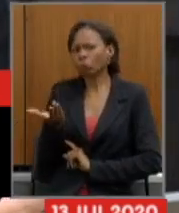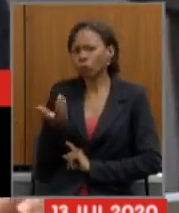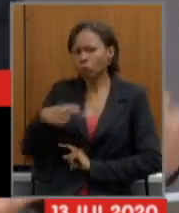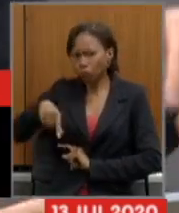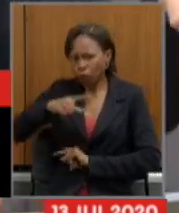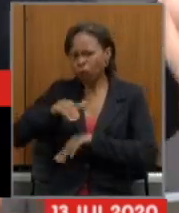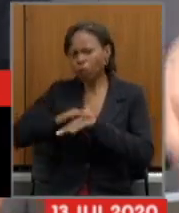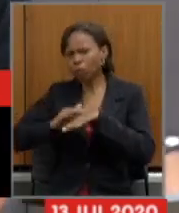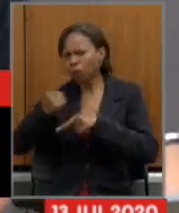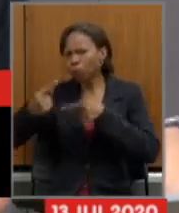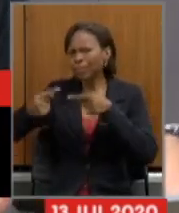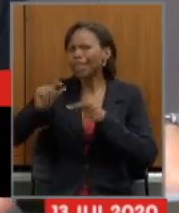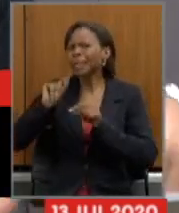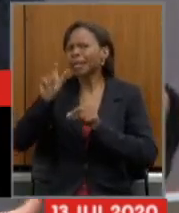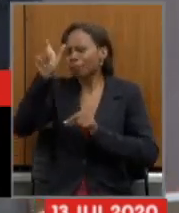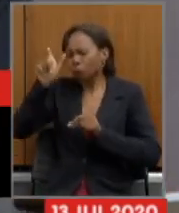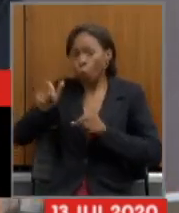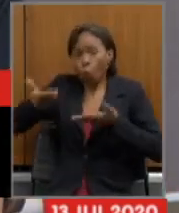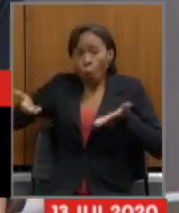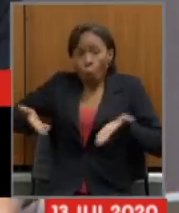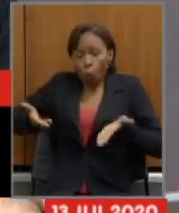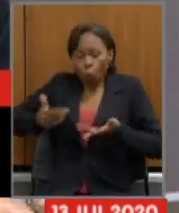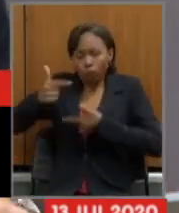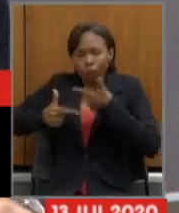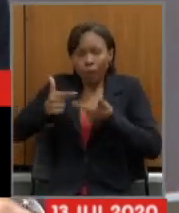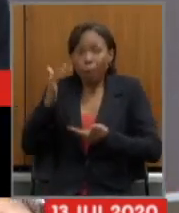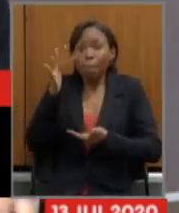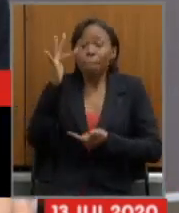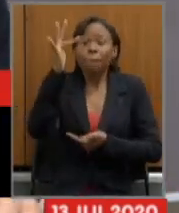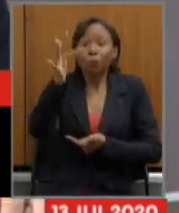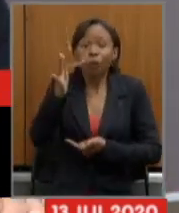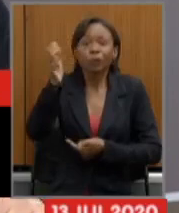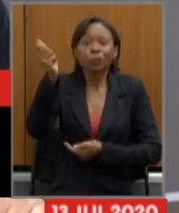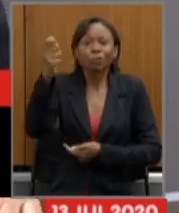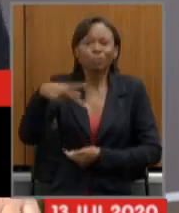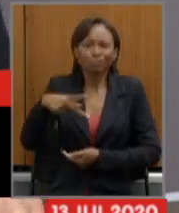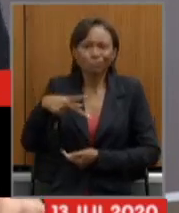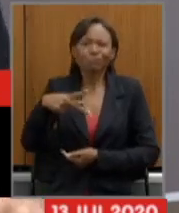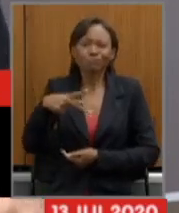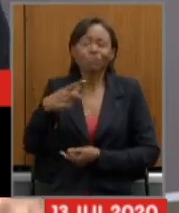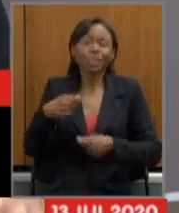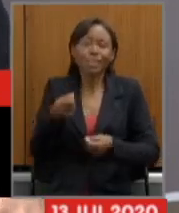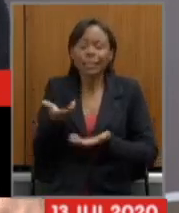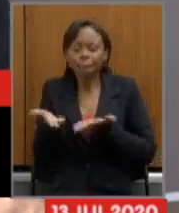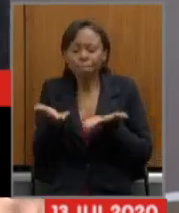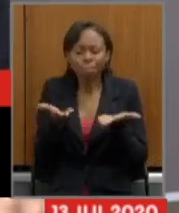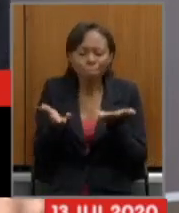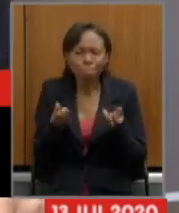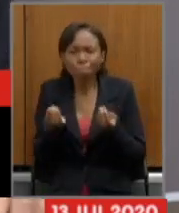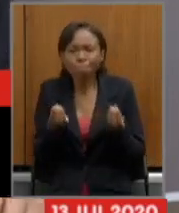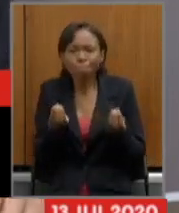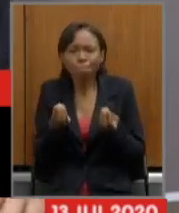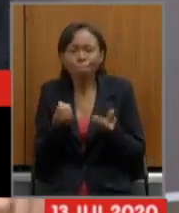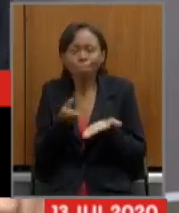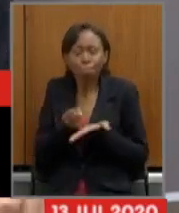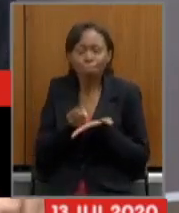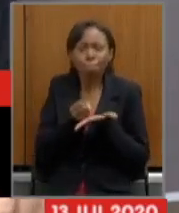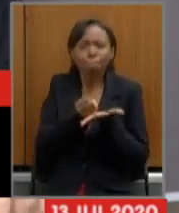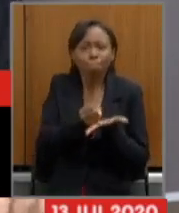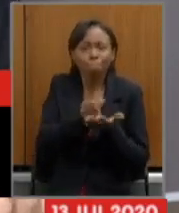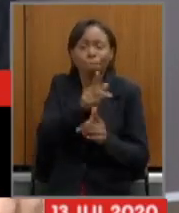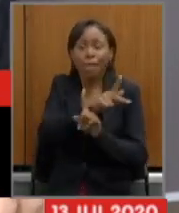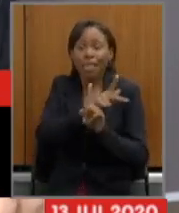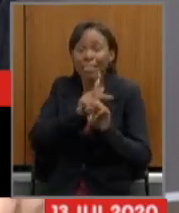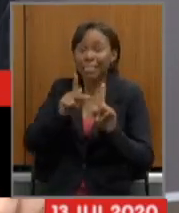está trabalhando hoje e vai se aposentar amanhã. Nós precisamos de tratar da sustentabilidade e viabilidade previdenciária,